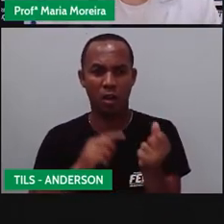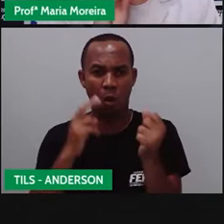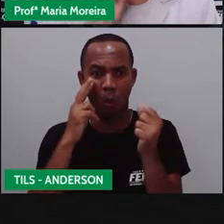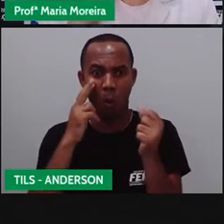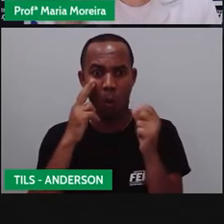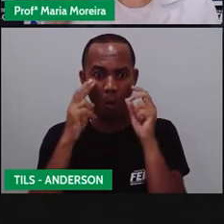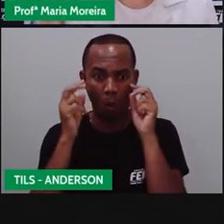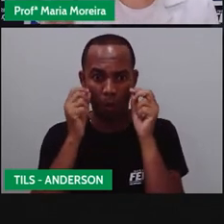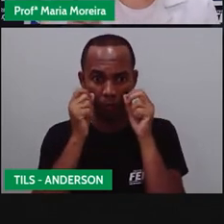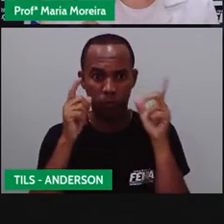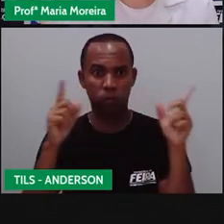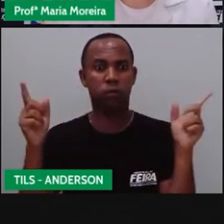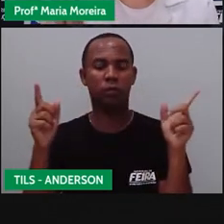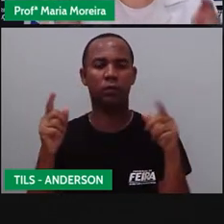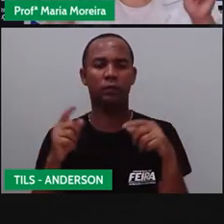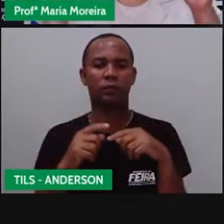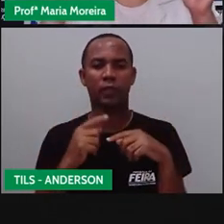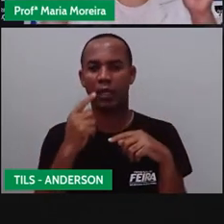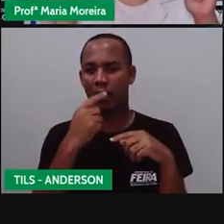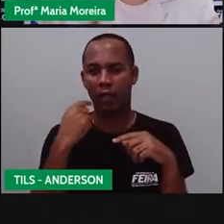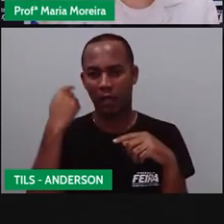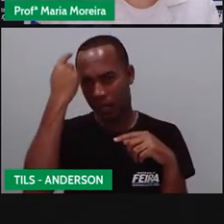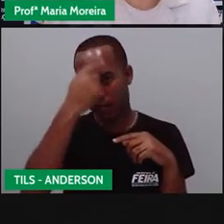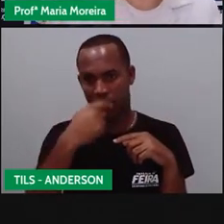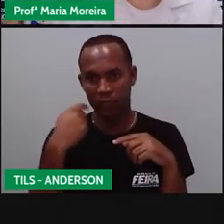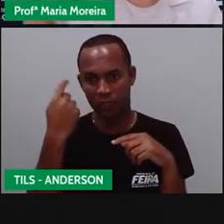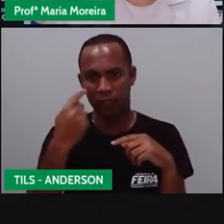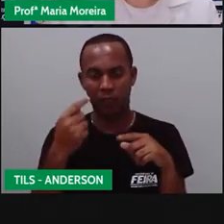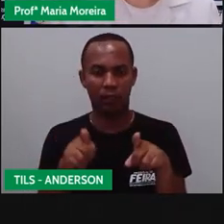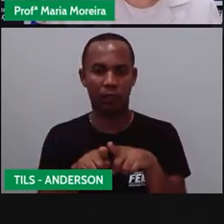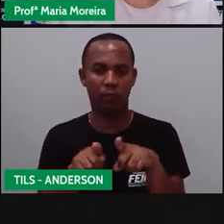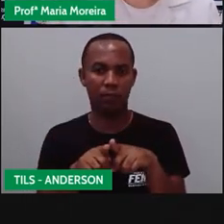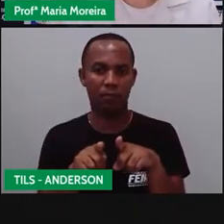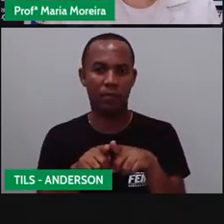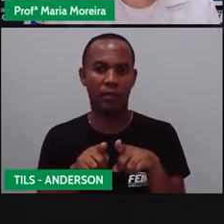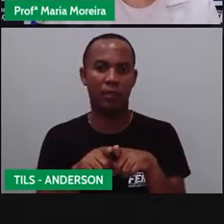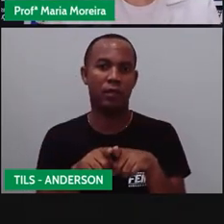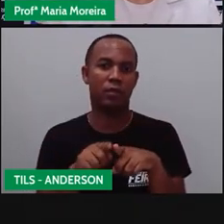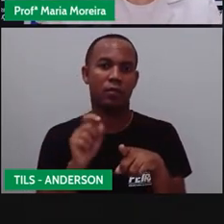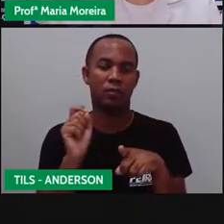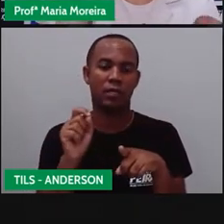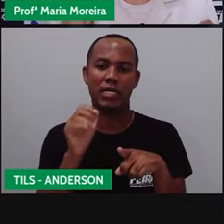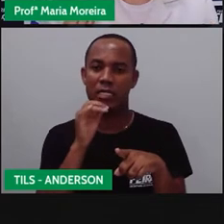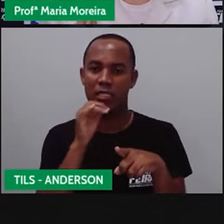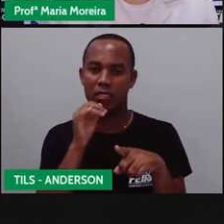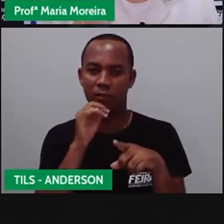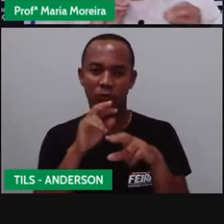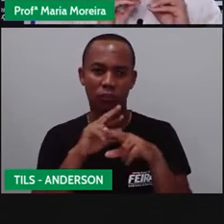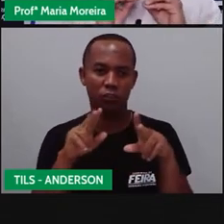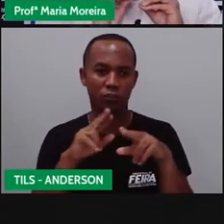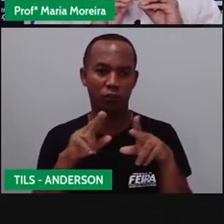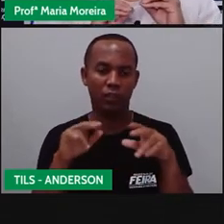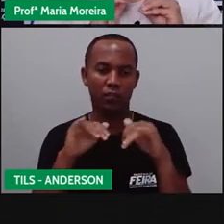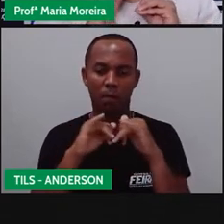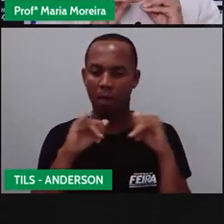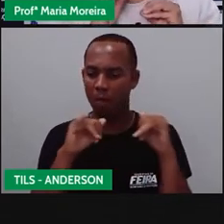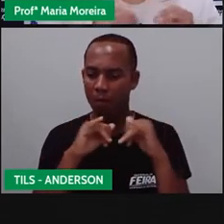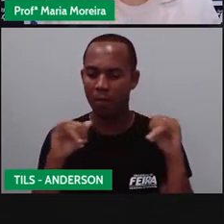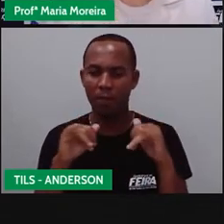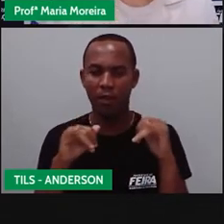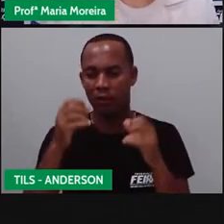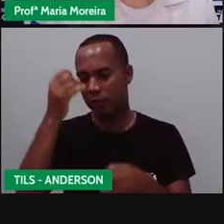Então, essas carinhas que, inclusive, vocês colocam muito aqui nos comentários pra gente, são o quê? Elas